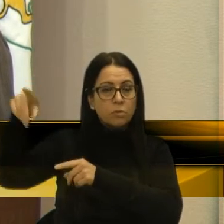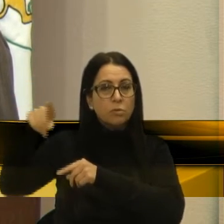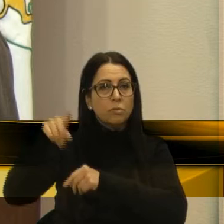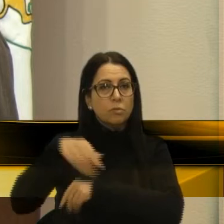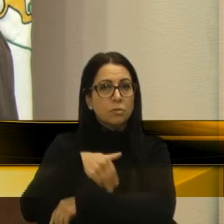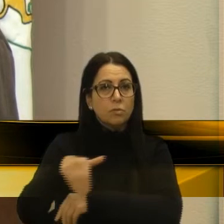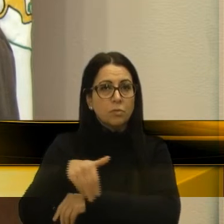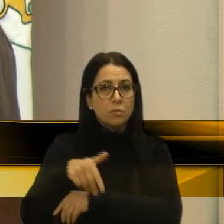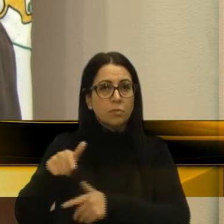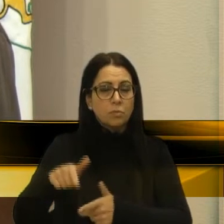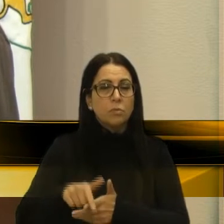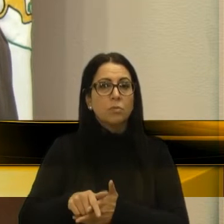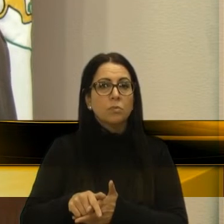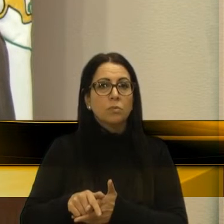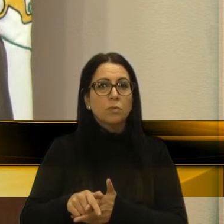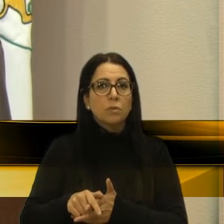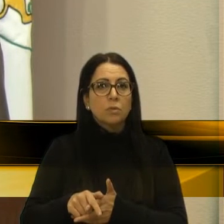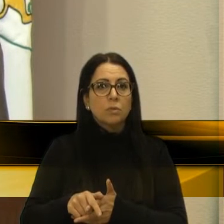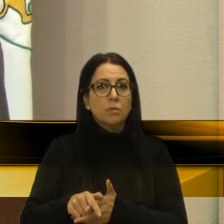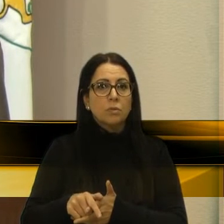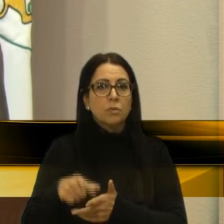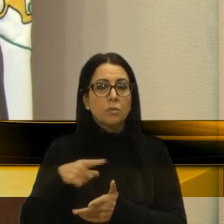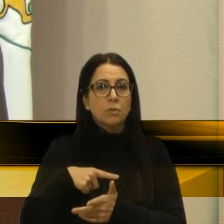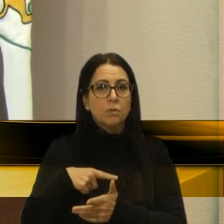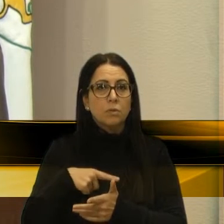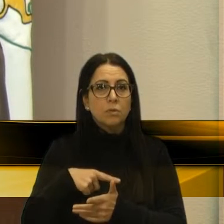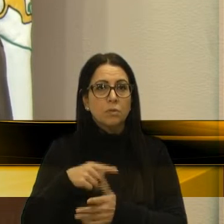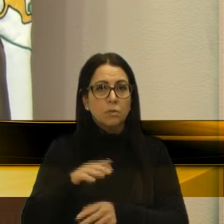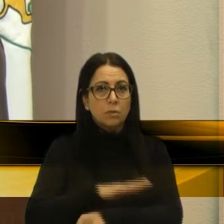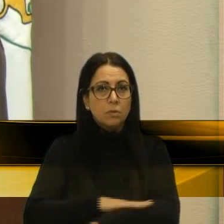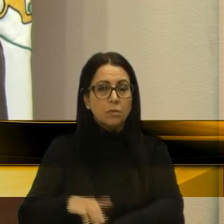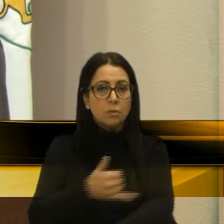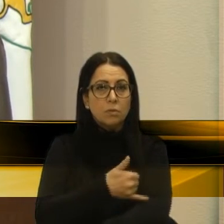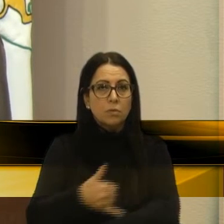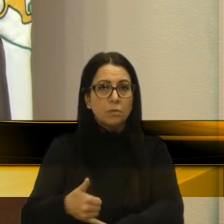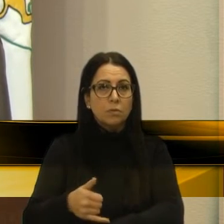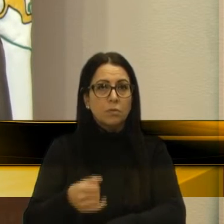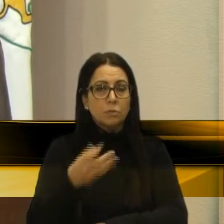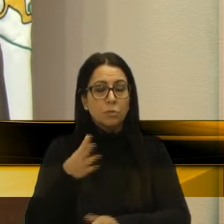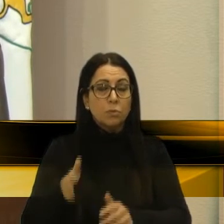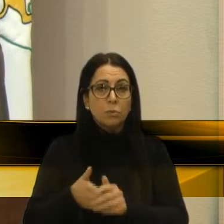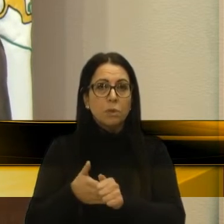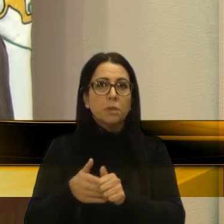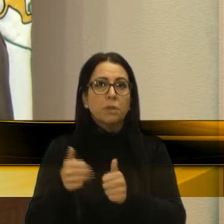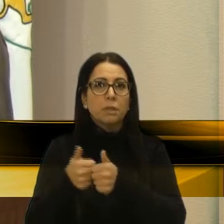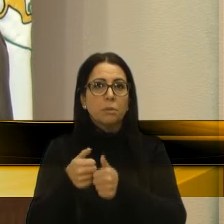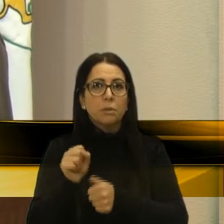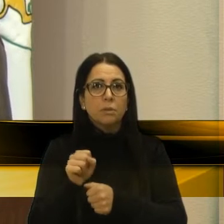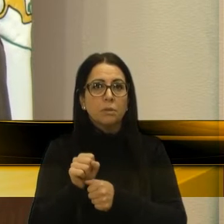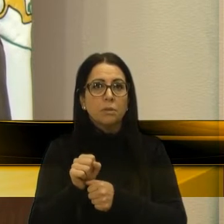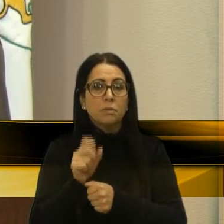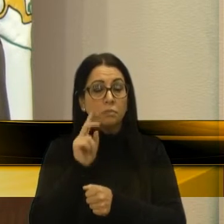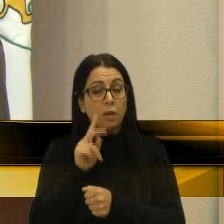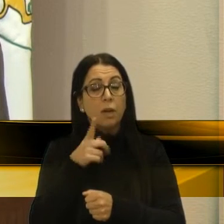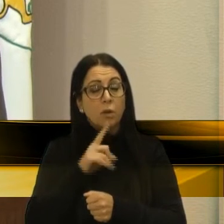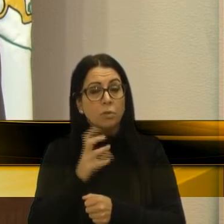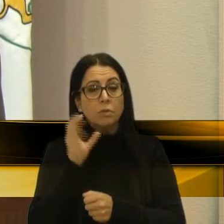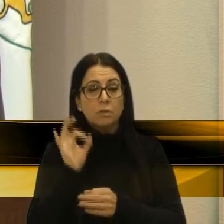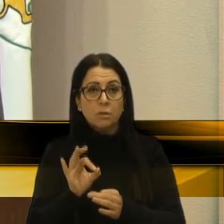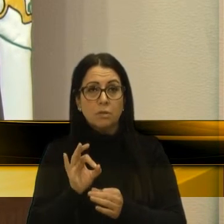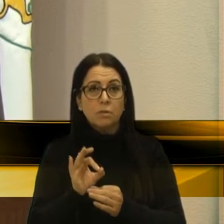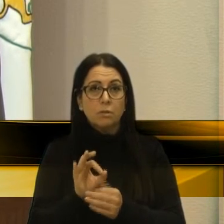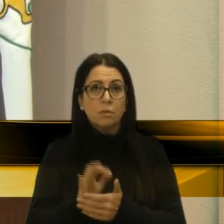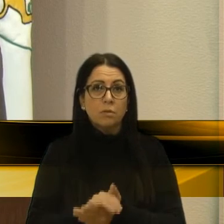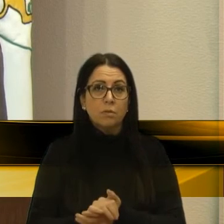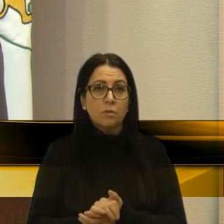estradas municipais, que estão passando, por asfaltamento. Que bom, vamos acompanhar de perto, se isso vai vingar também, para que isso